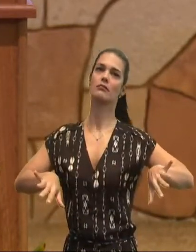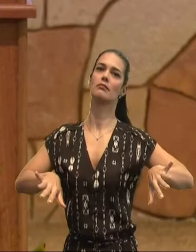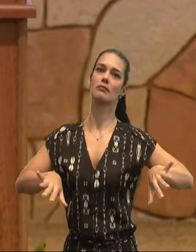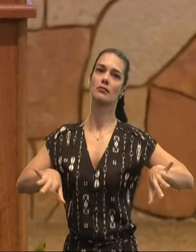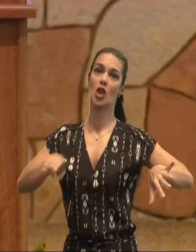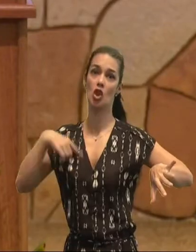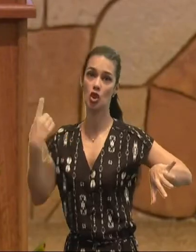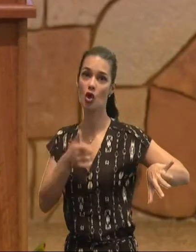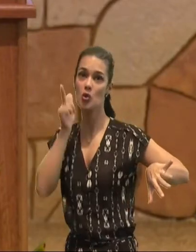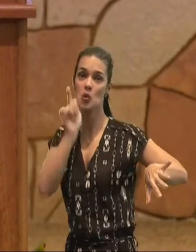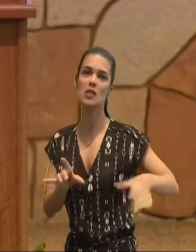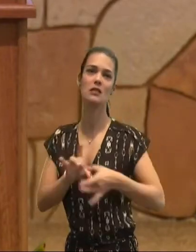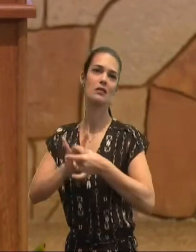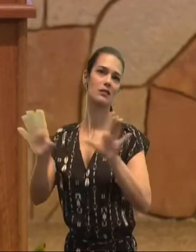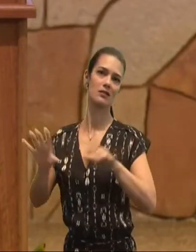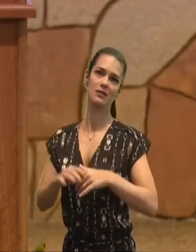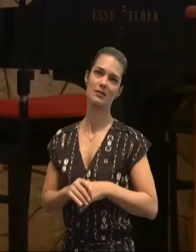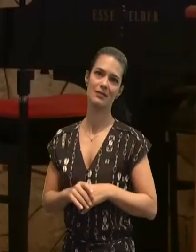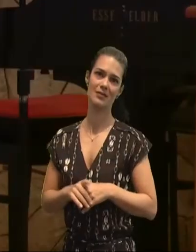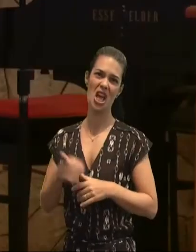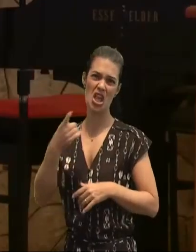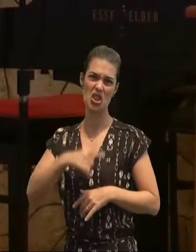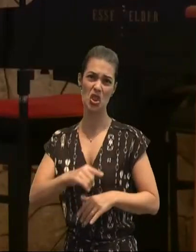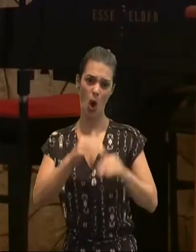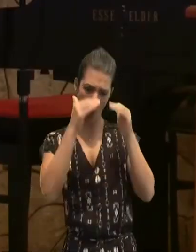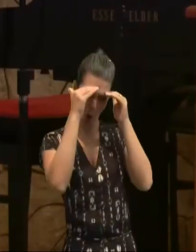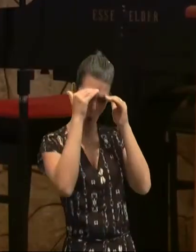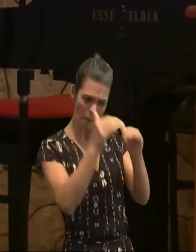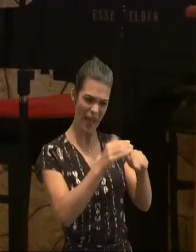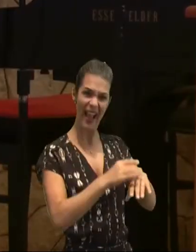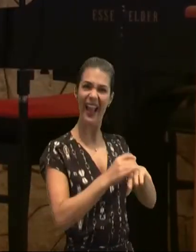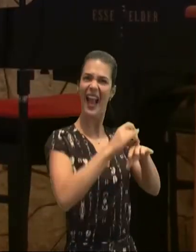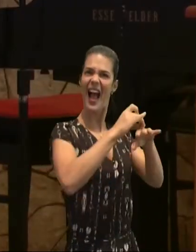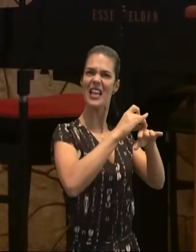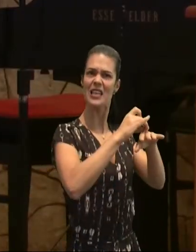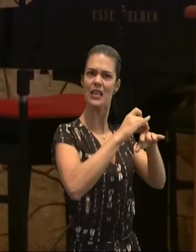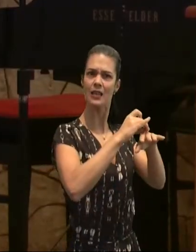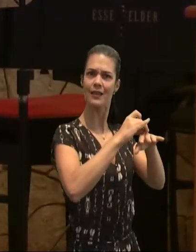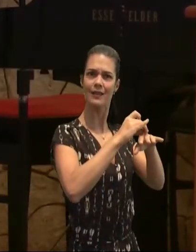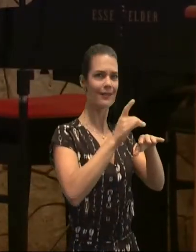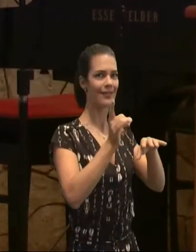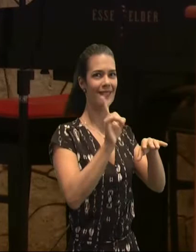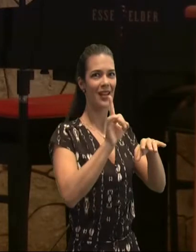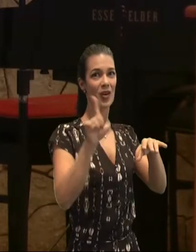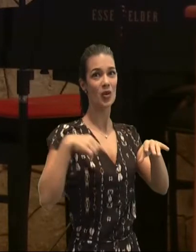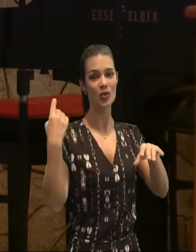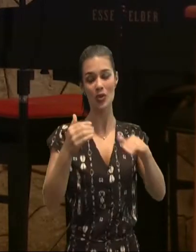coisas, e não vivemos, mais segundo a carne, mas, vivemos, pelo Espírito,